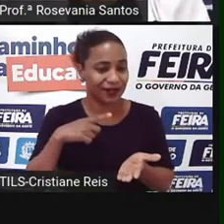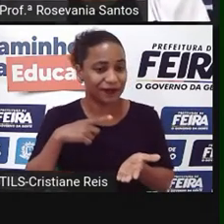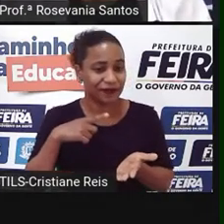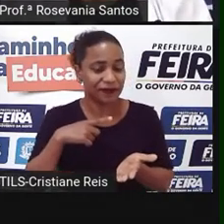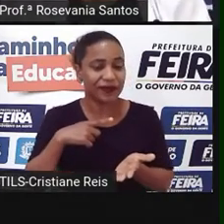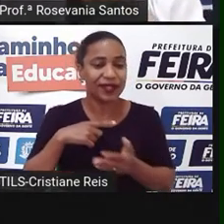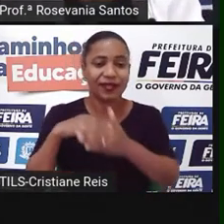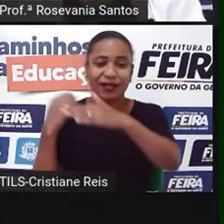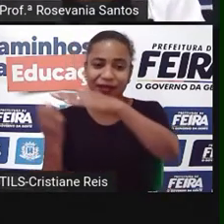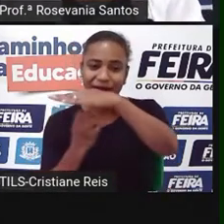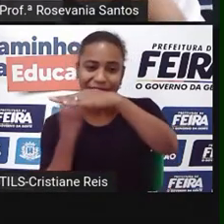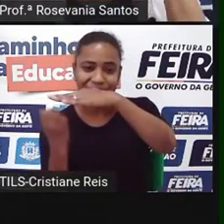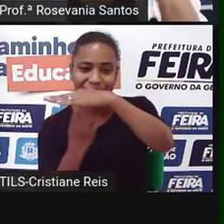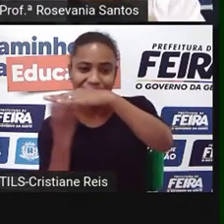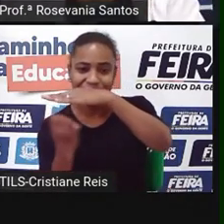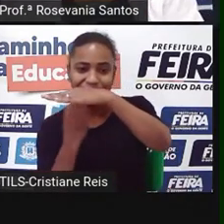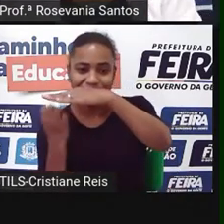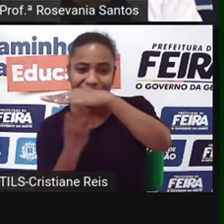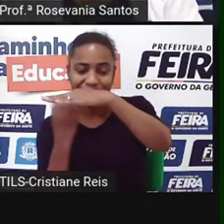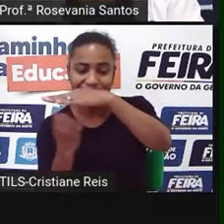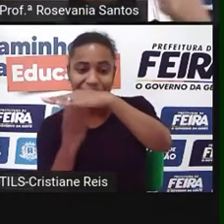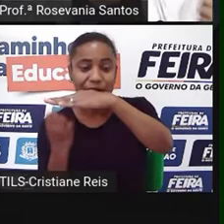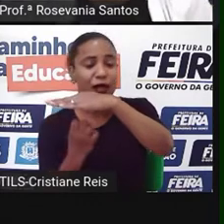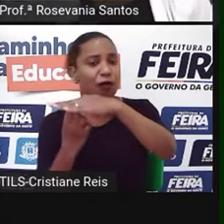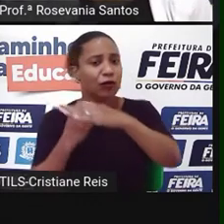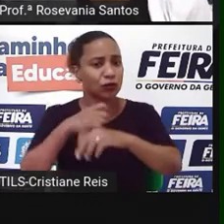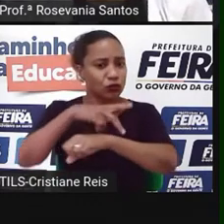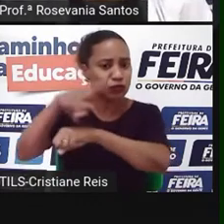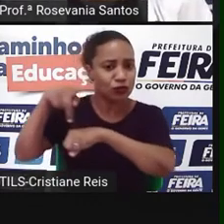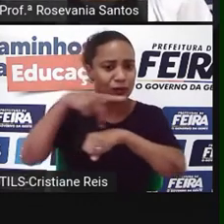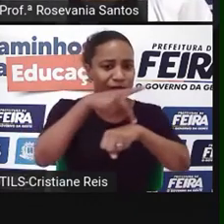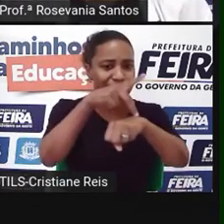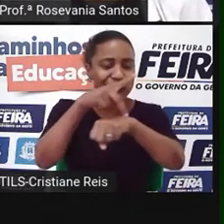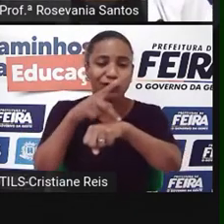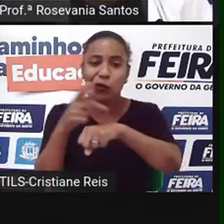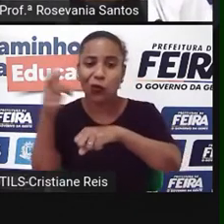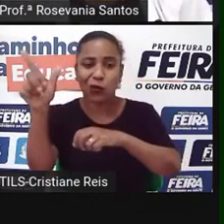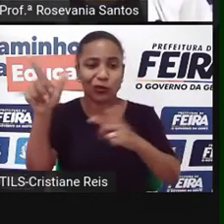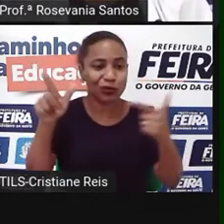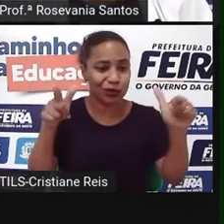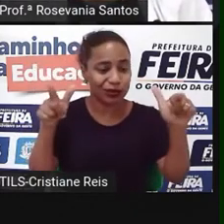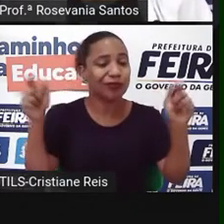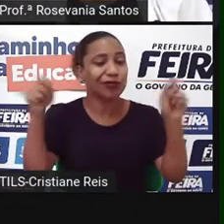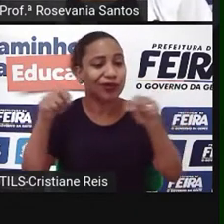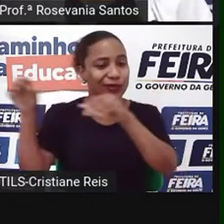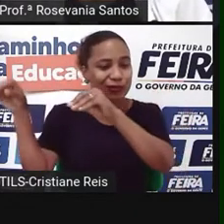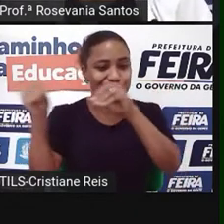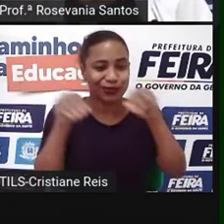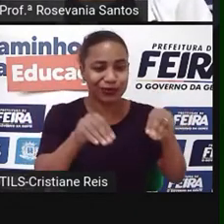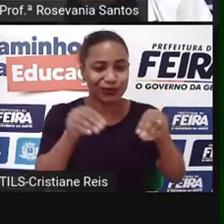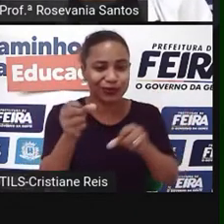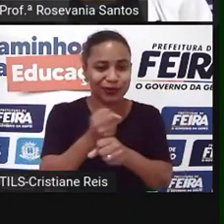estrangeiras, as famosas multinacionais e as transnacionais. Considerados os novos tigres